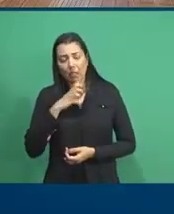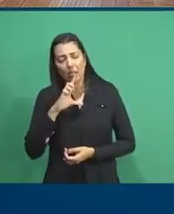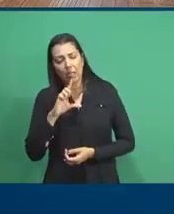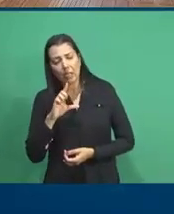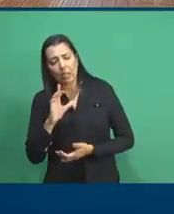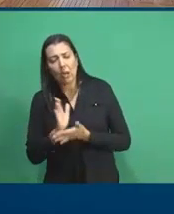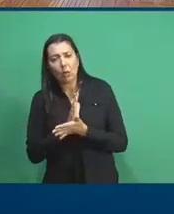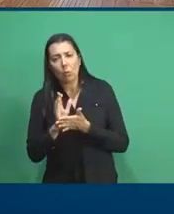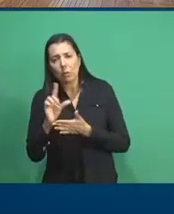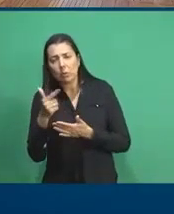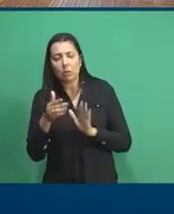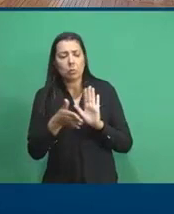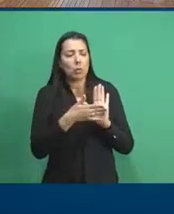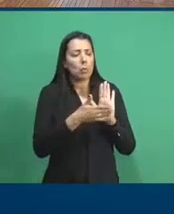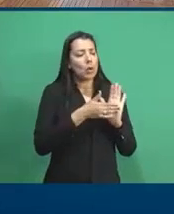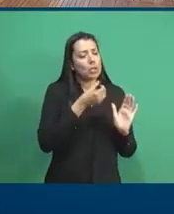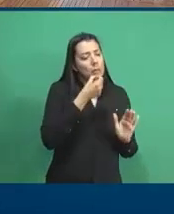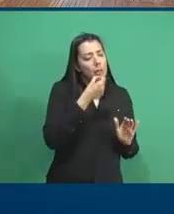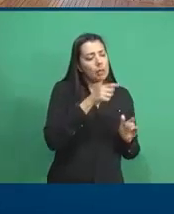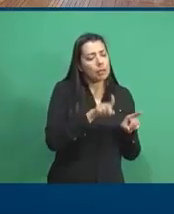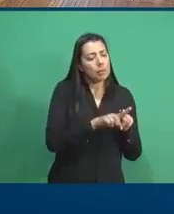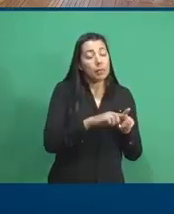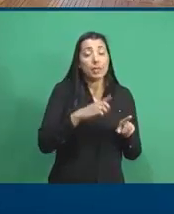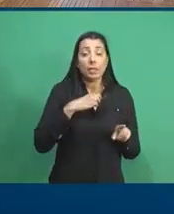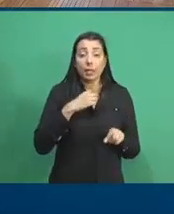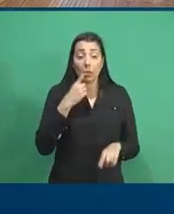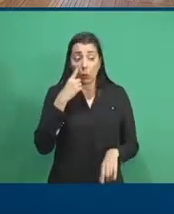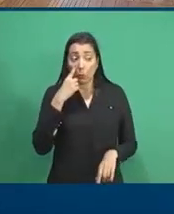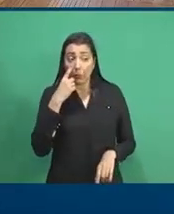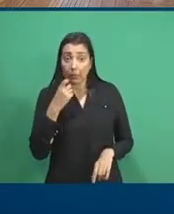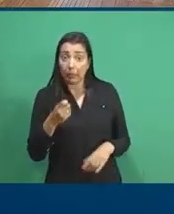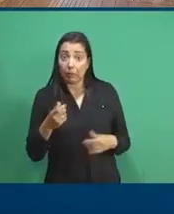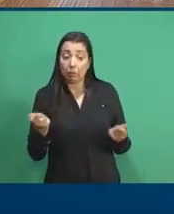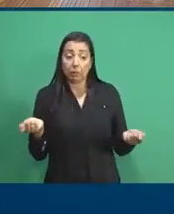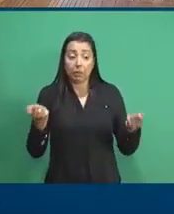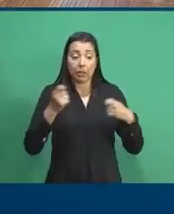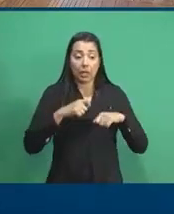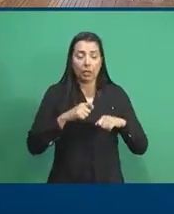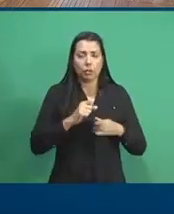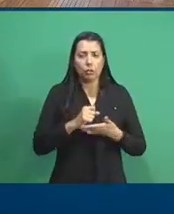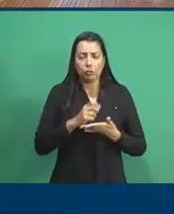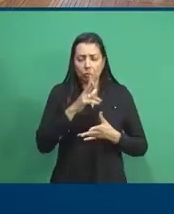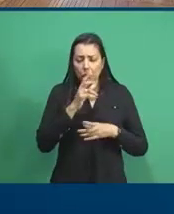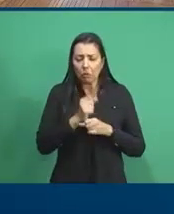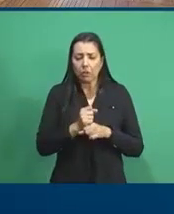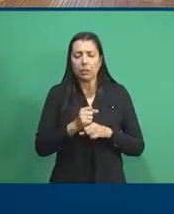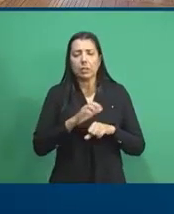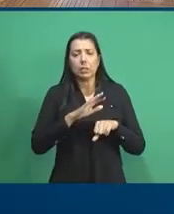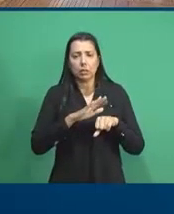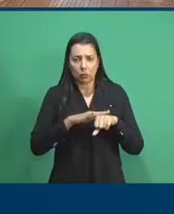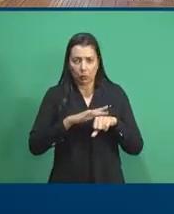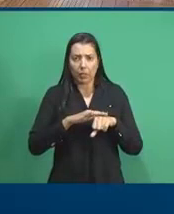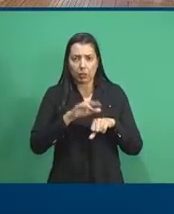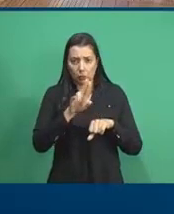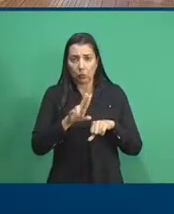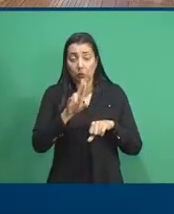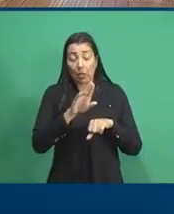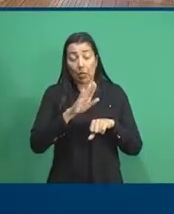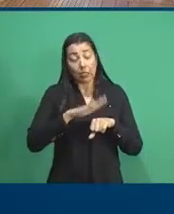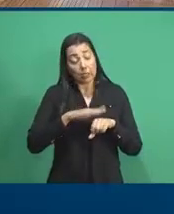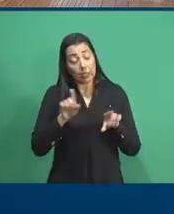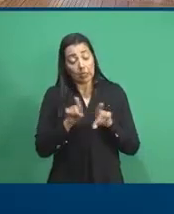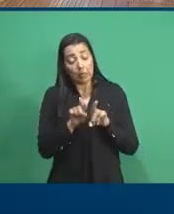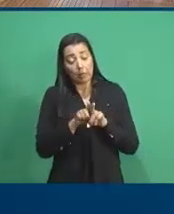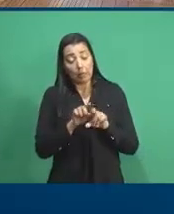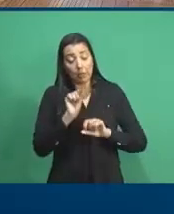propostas de outras medicações. Nós já estamos observando a possibilidade de resistência a essa droga que vem sendo utilizada, e estamos